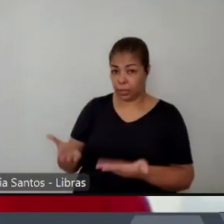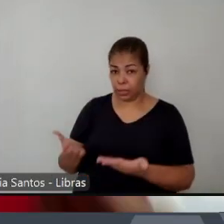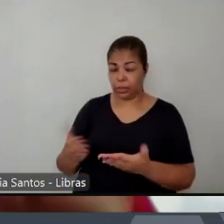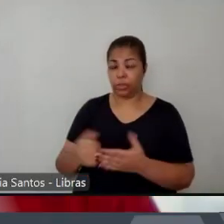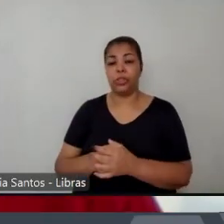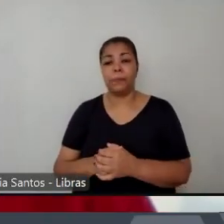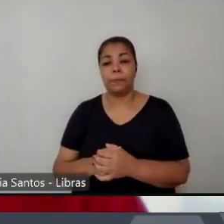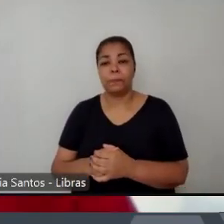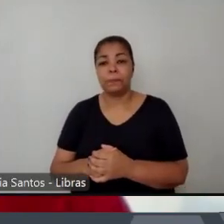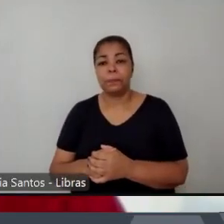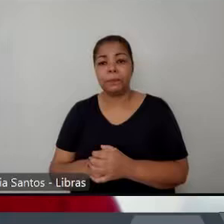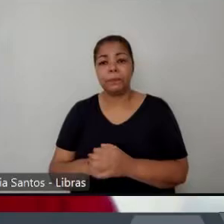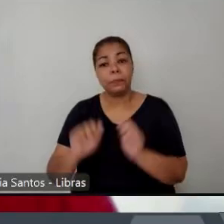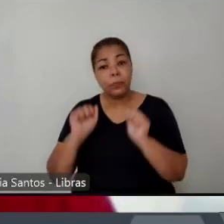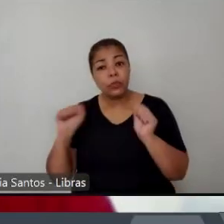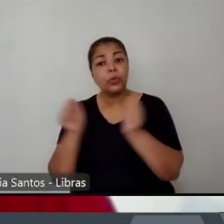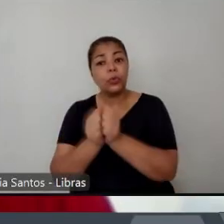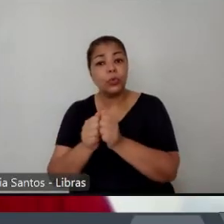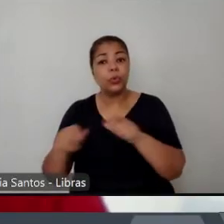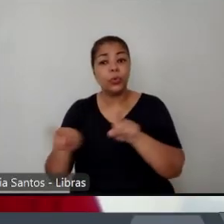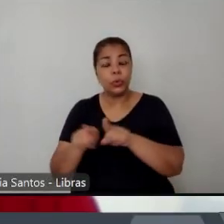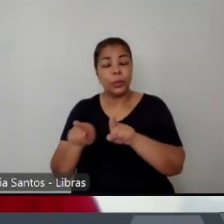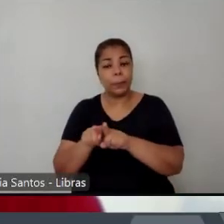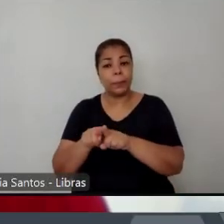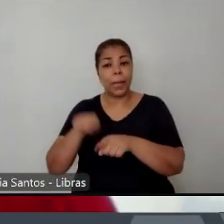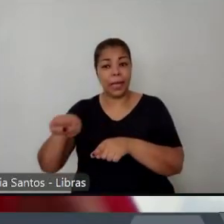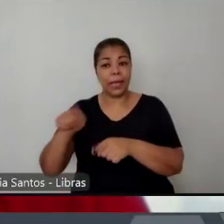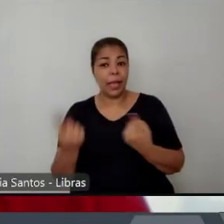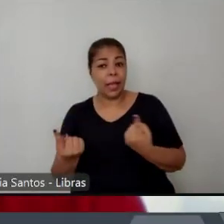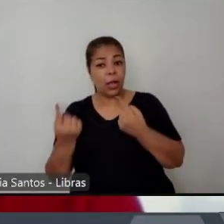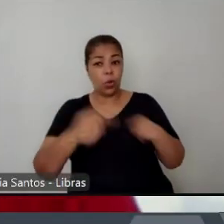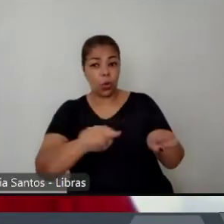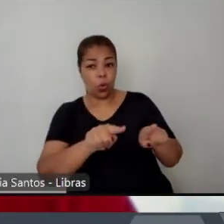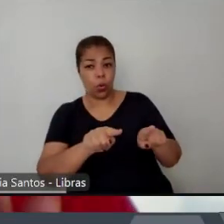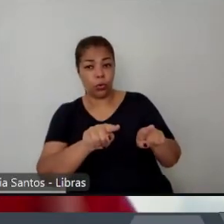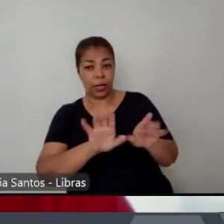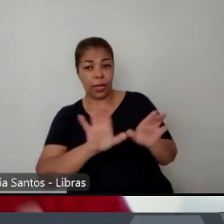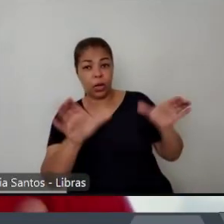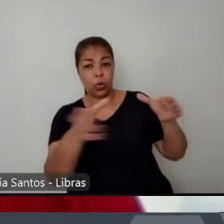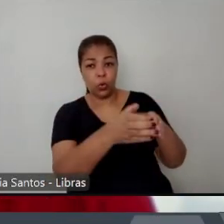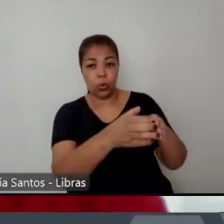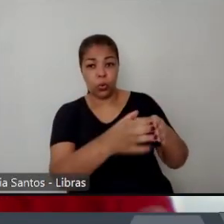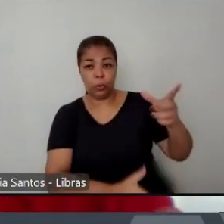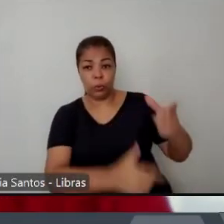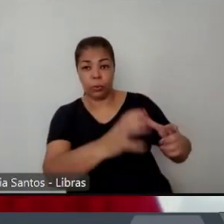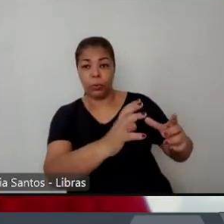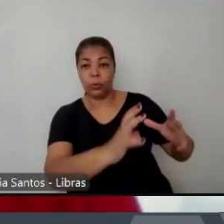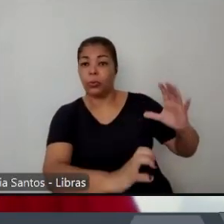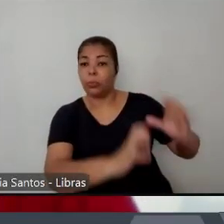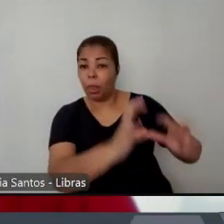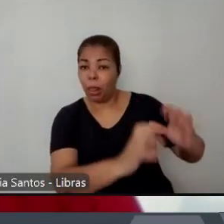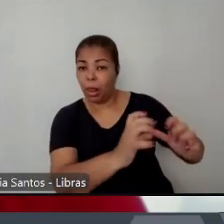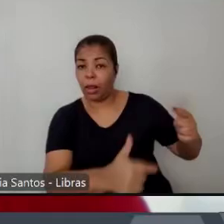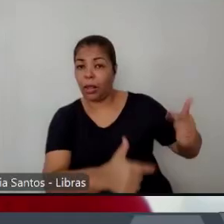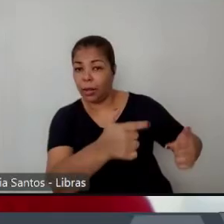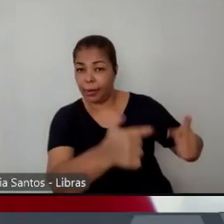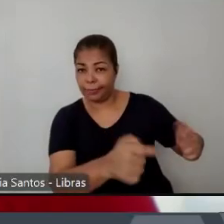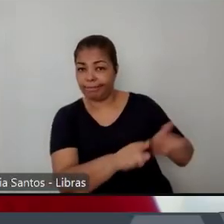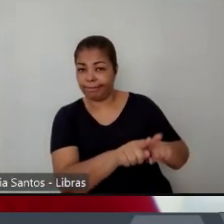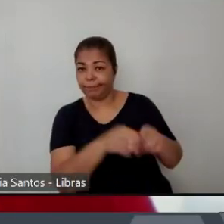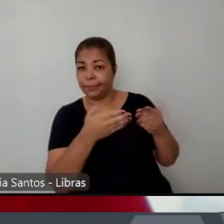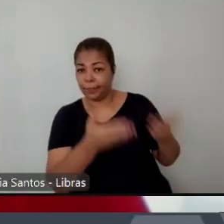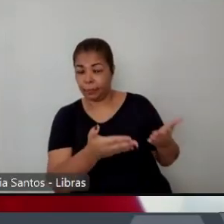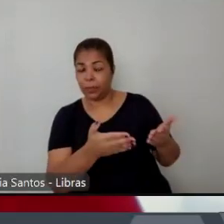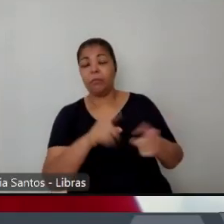no Dops no combate às guerrilhas. O Fleury é o líder do Esquadrão da Morte, eles replicam a cena do Esquadrão da Morte